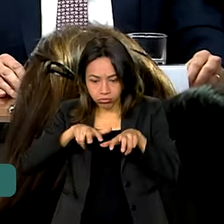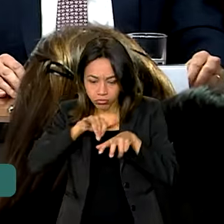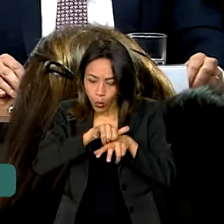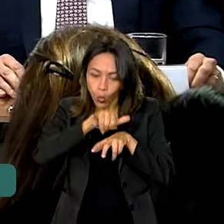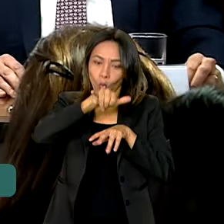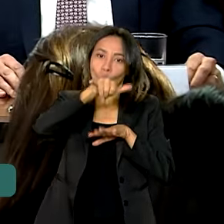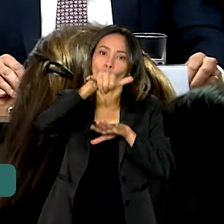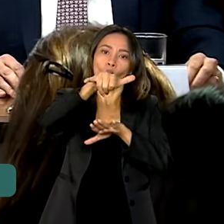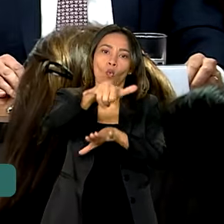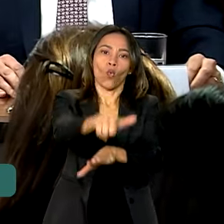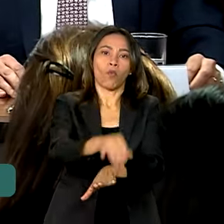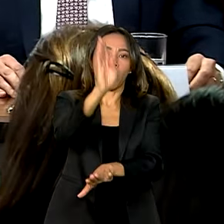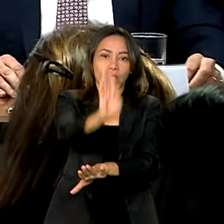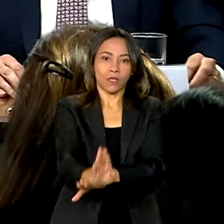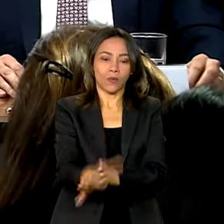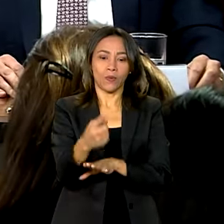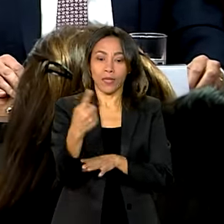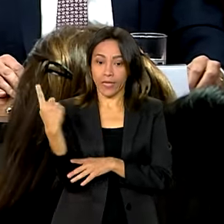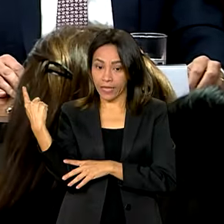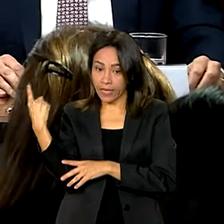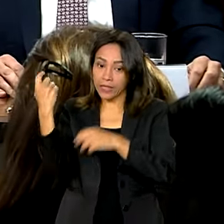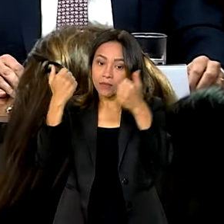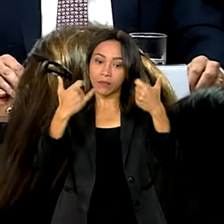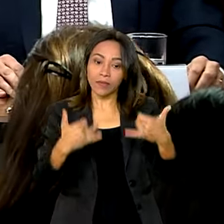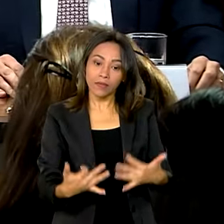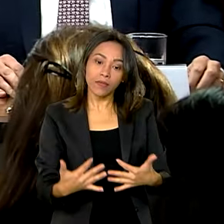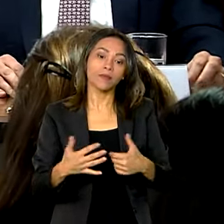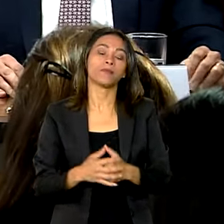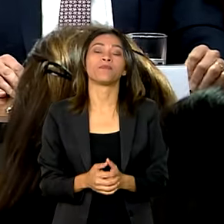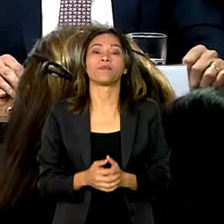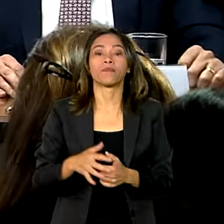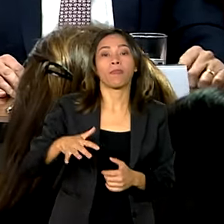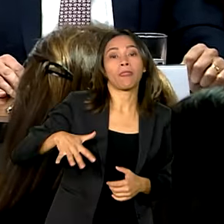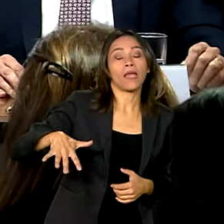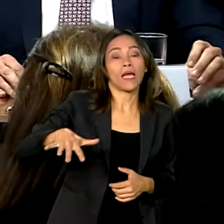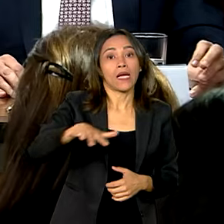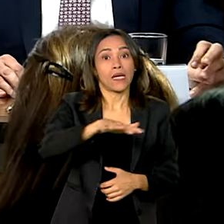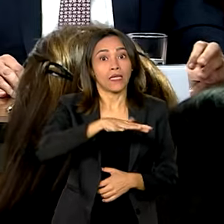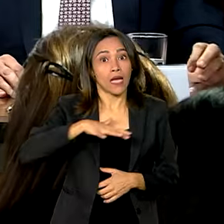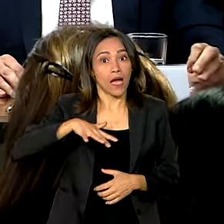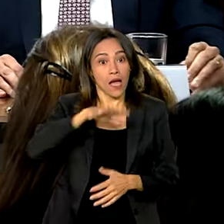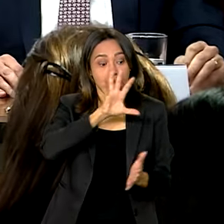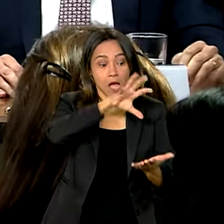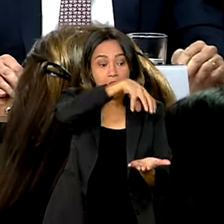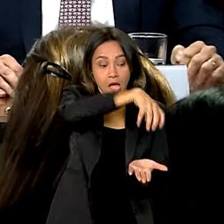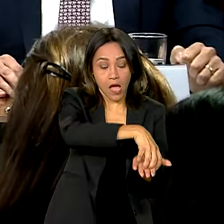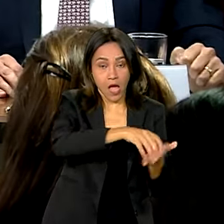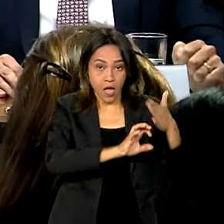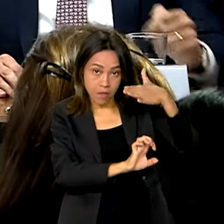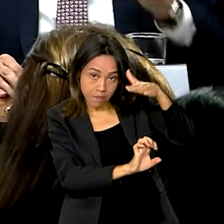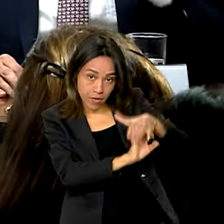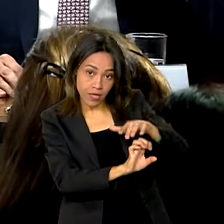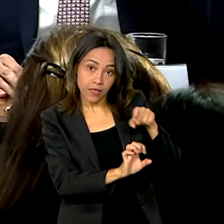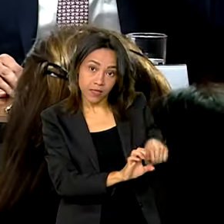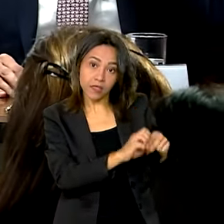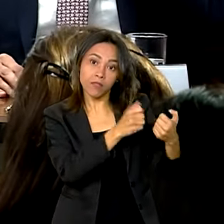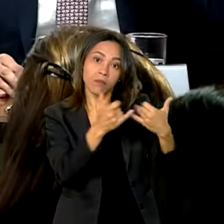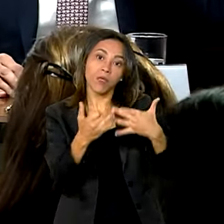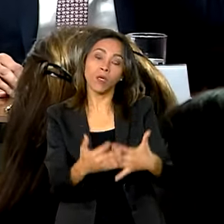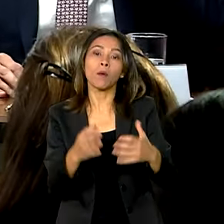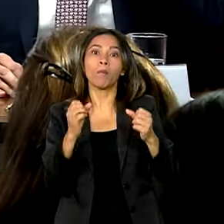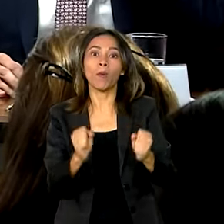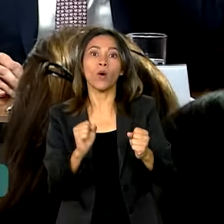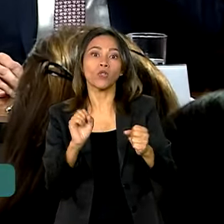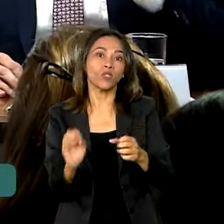positivo. Nesse momento, os dados do setor de inteligência da Embratul apontam que isso pode gerar 70